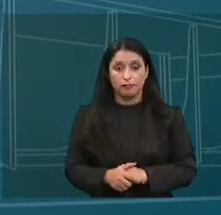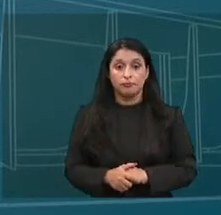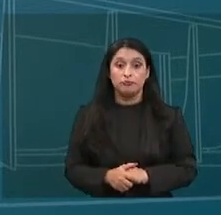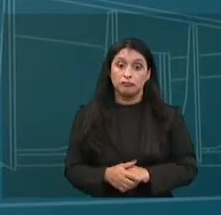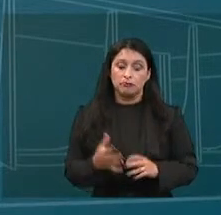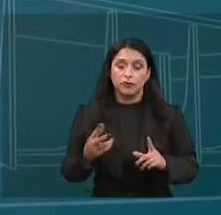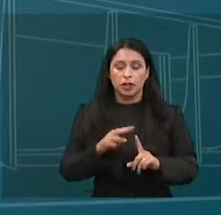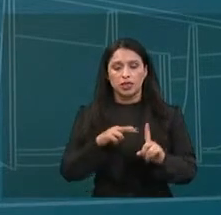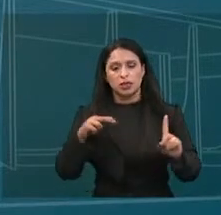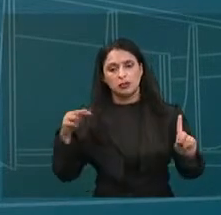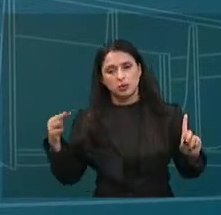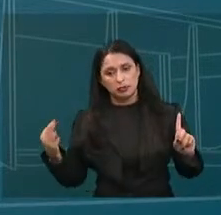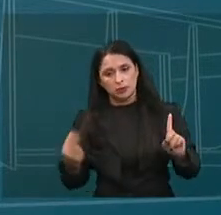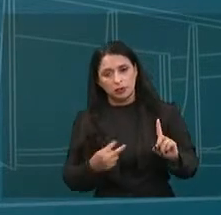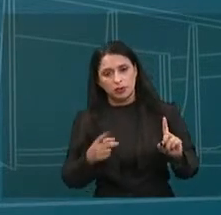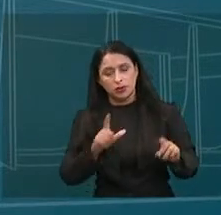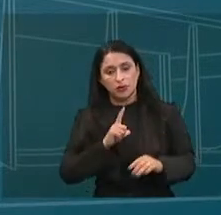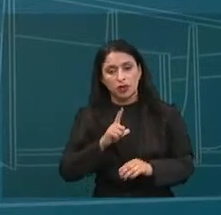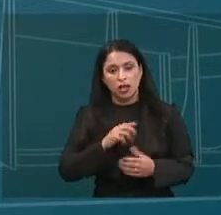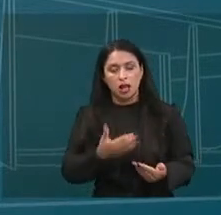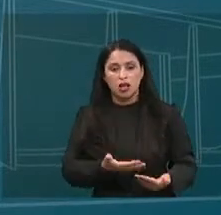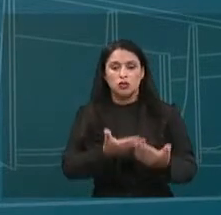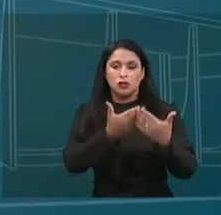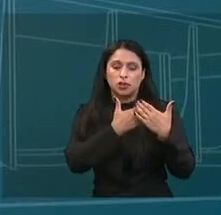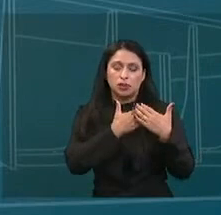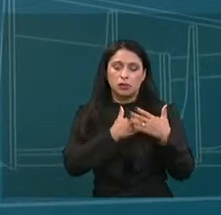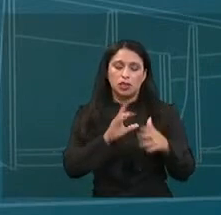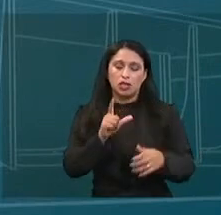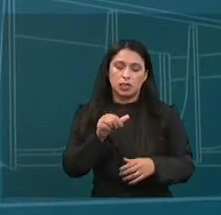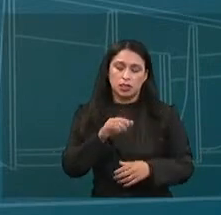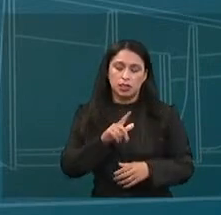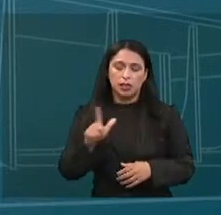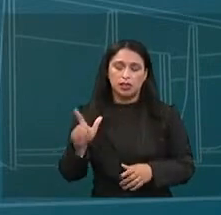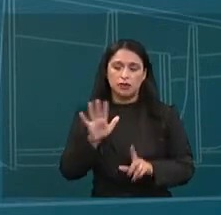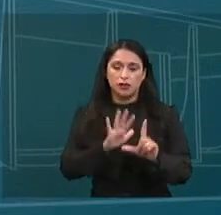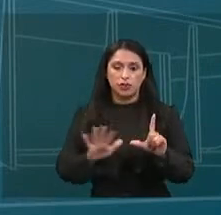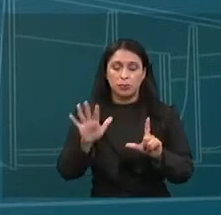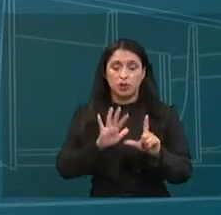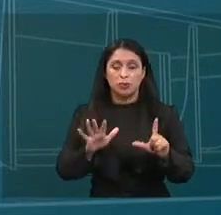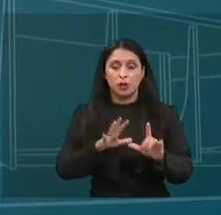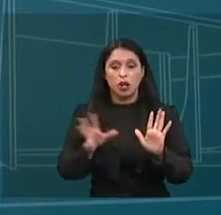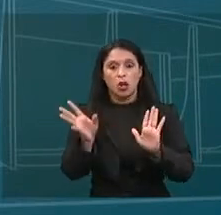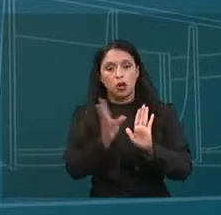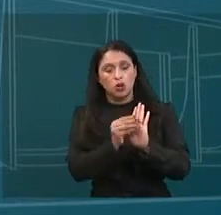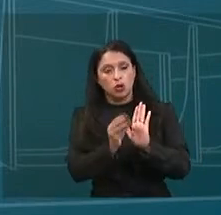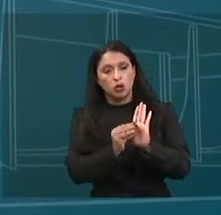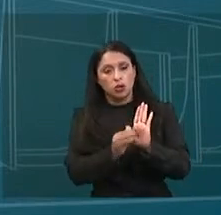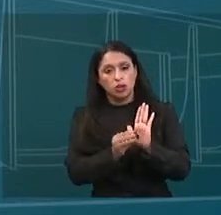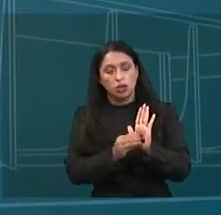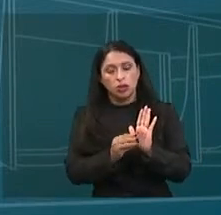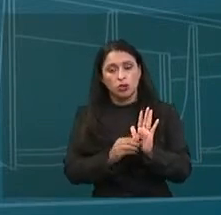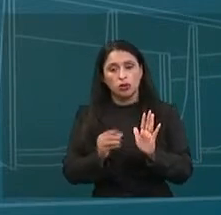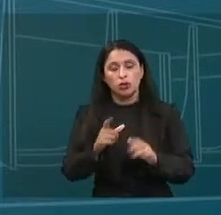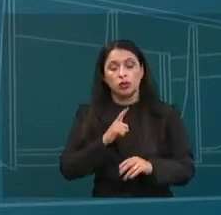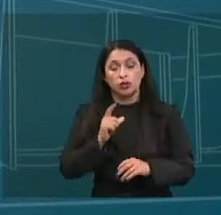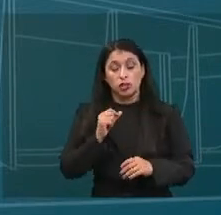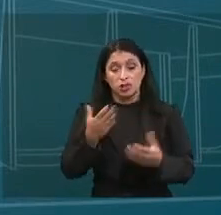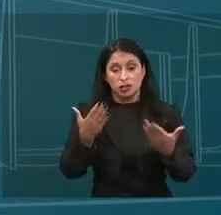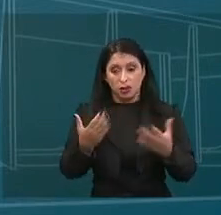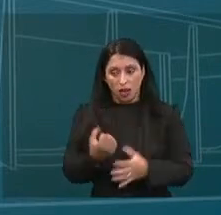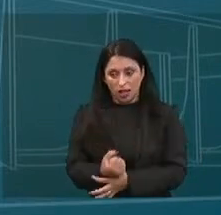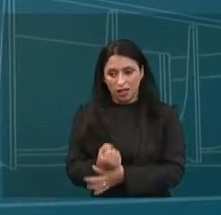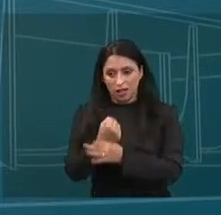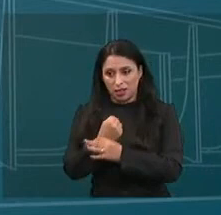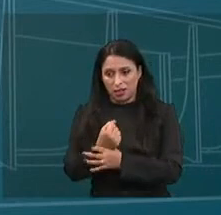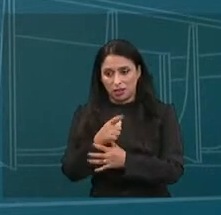nessa perspectiva que deve ser examinada a responsabilidade civil das plataformas, pelos danos decorrentes de conteúdos gerados por terceiros, de forma a garantir